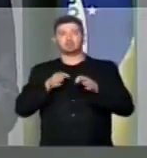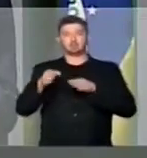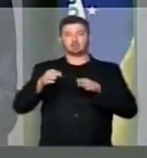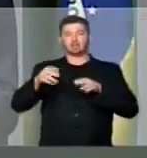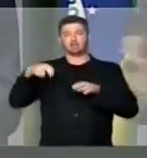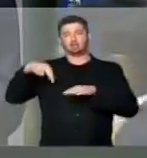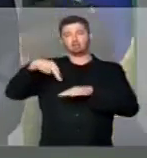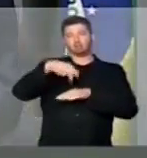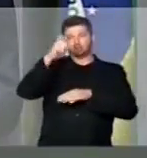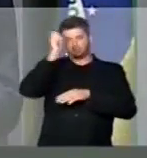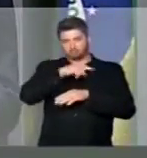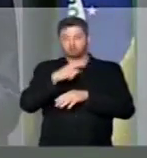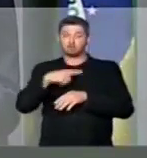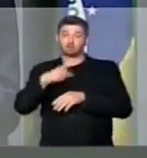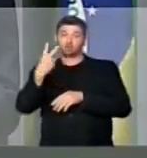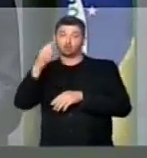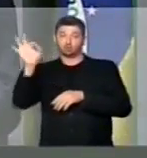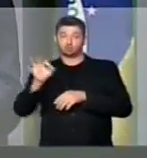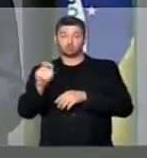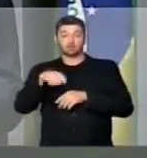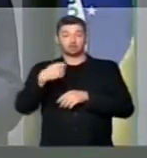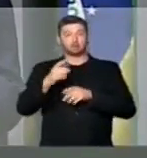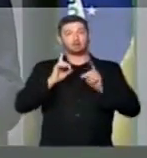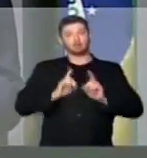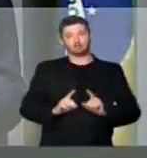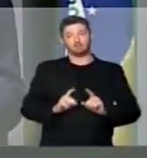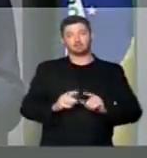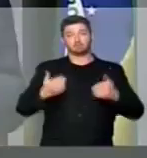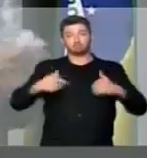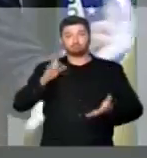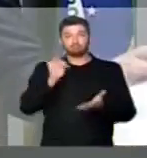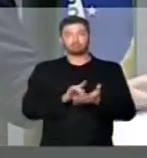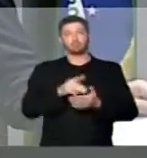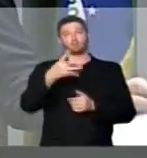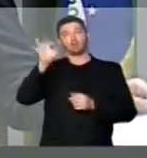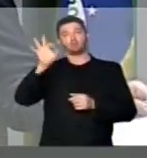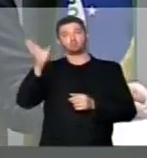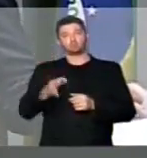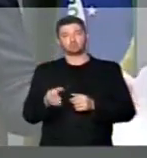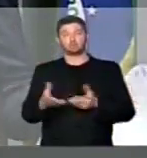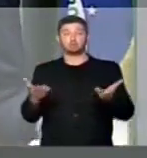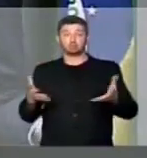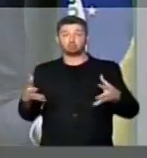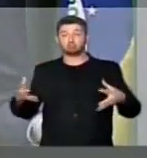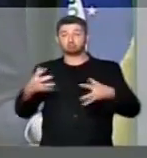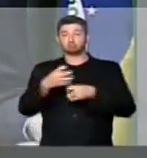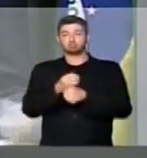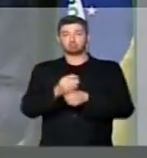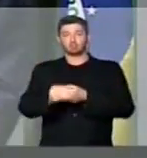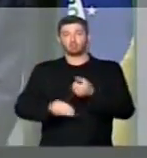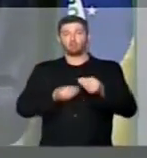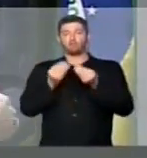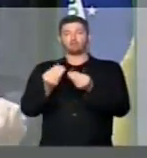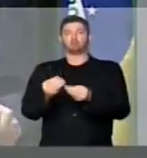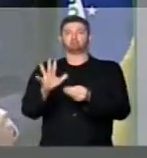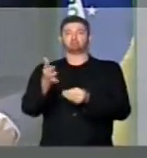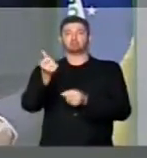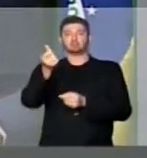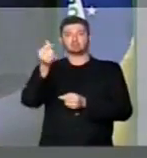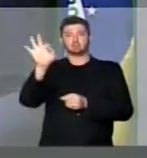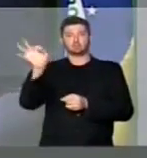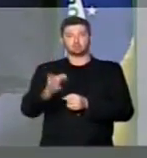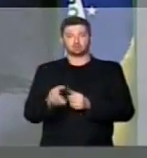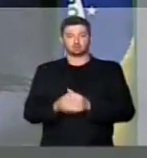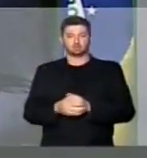locomoção, você tem 2% e aquele que é deficiente físico, 4%. Ao todo, você está destinando aí 6%.